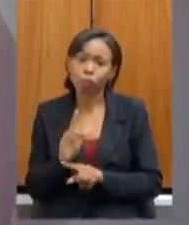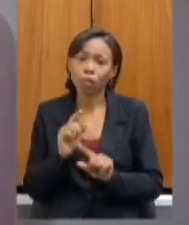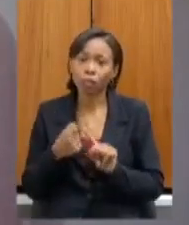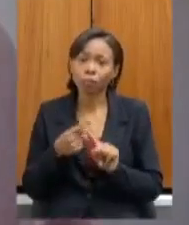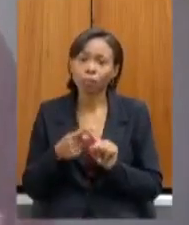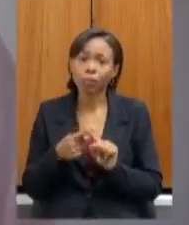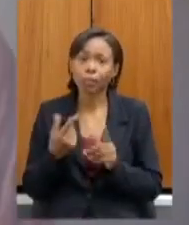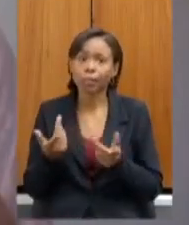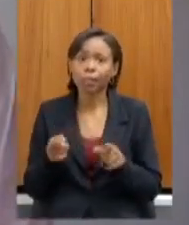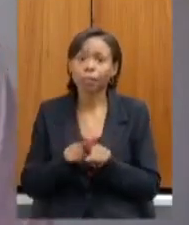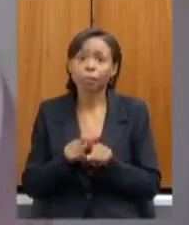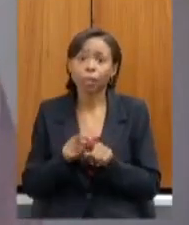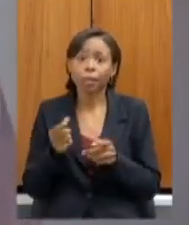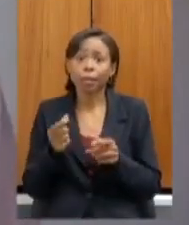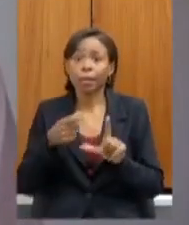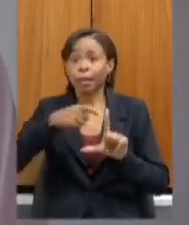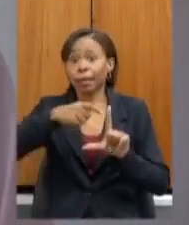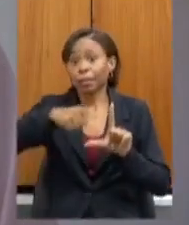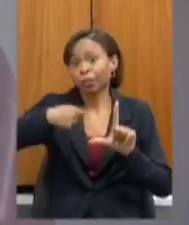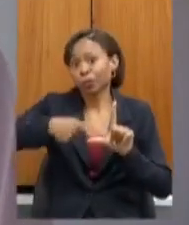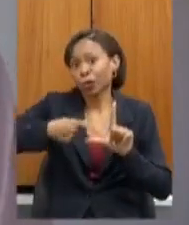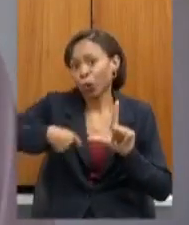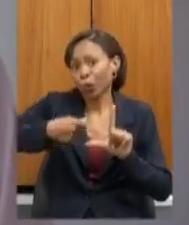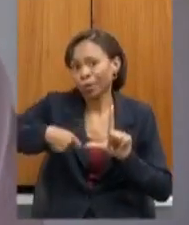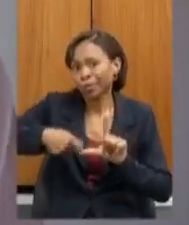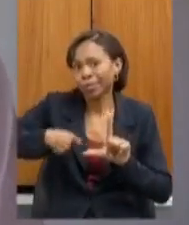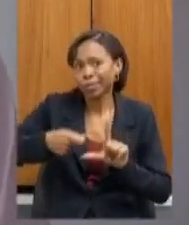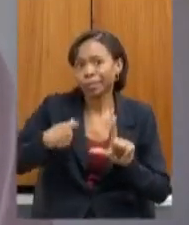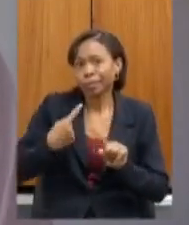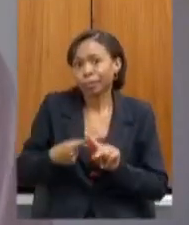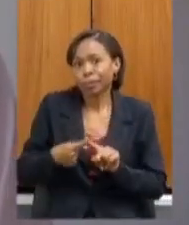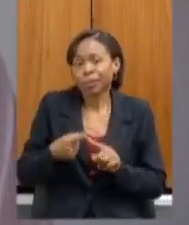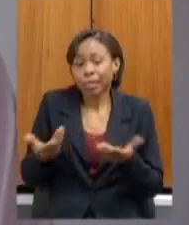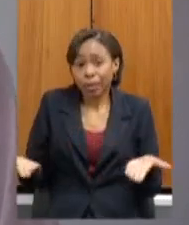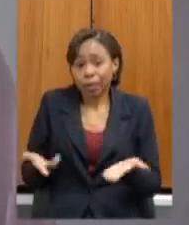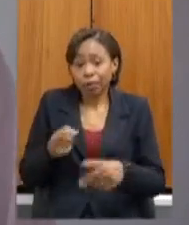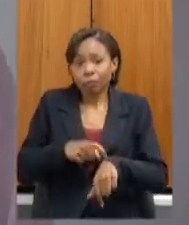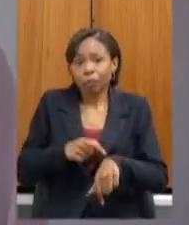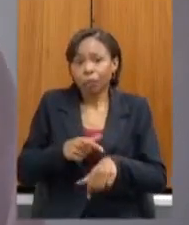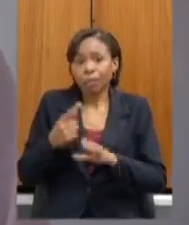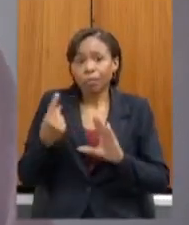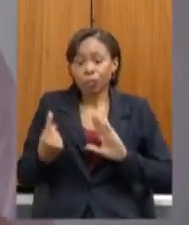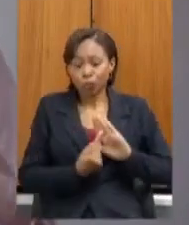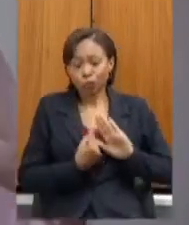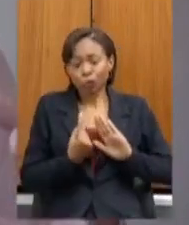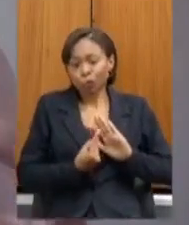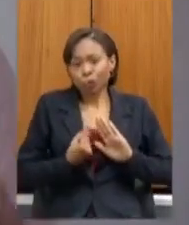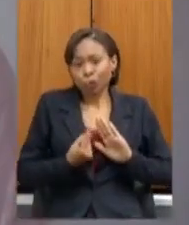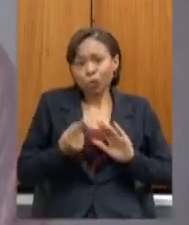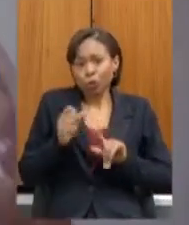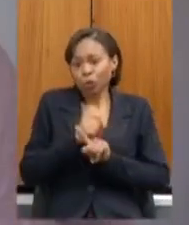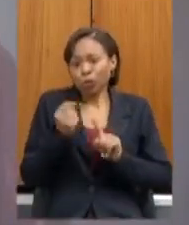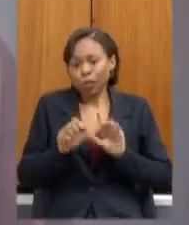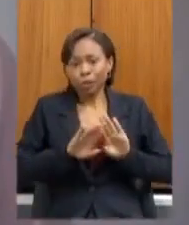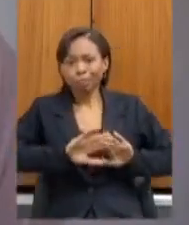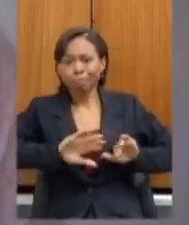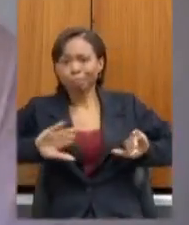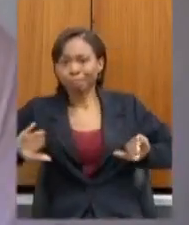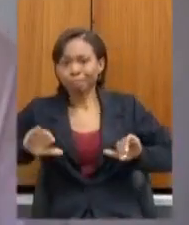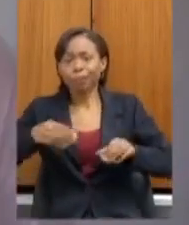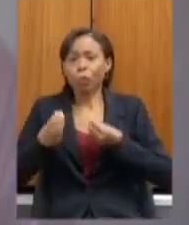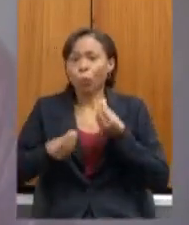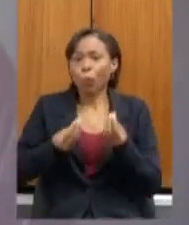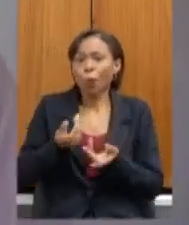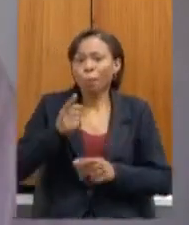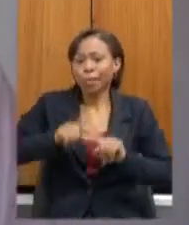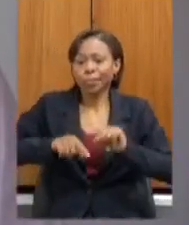sejam viáveis em termos de logística porque nesse momento de isolamento social fazer a circulação de